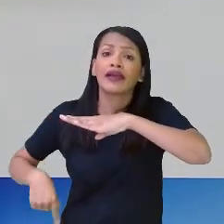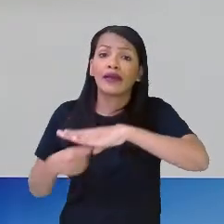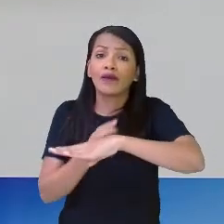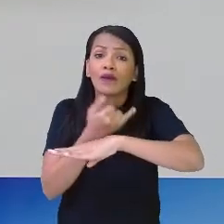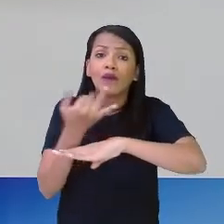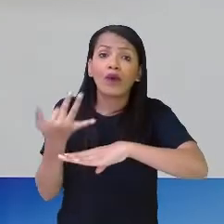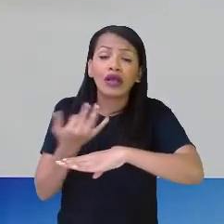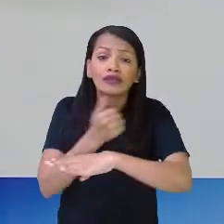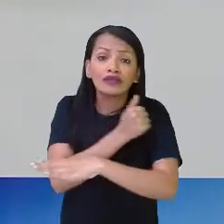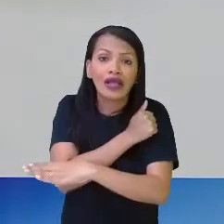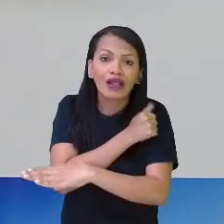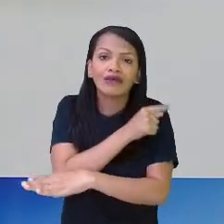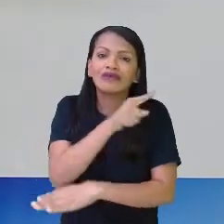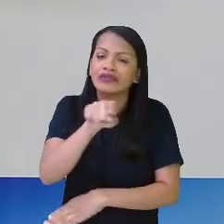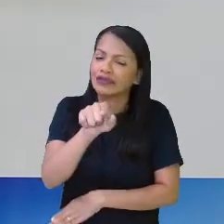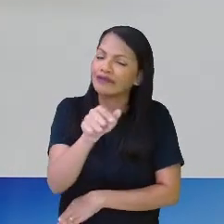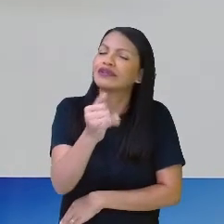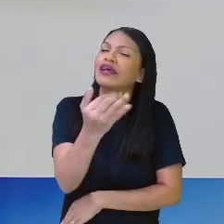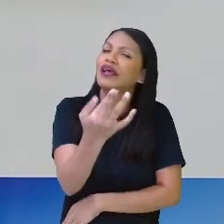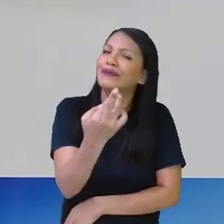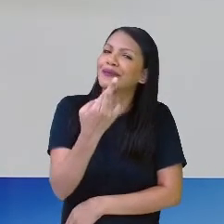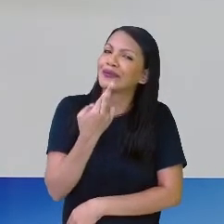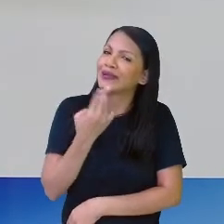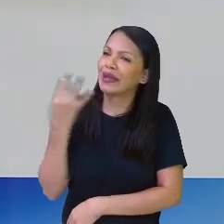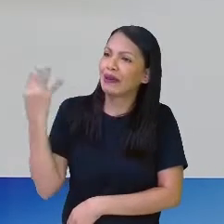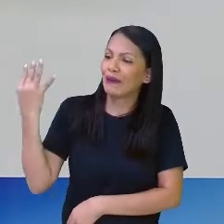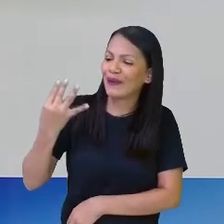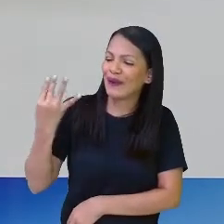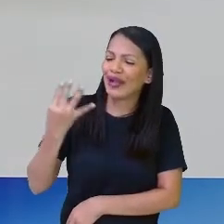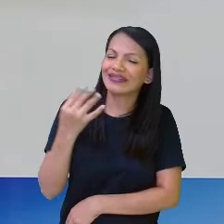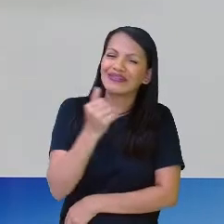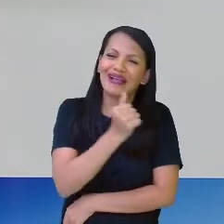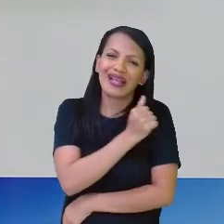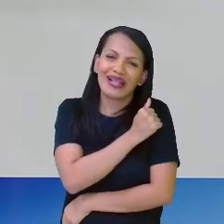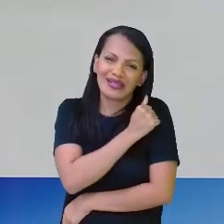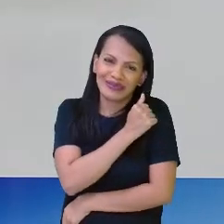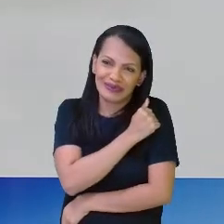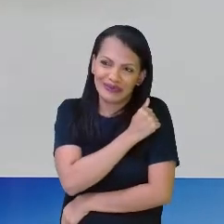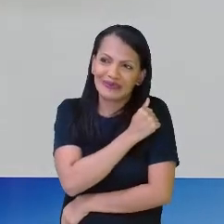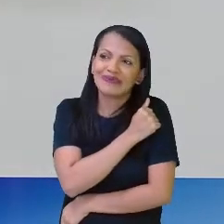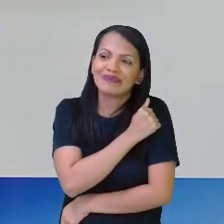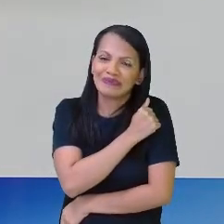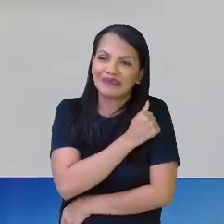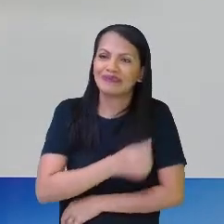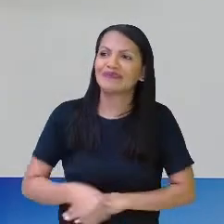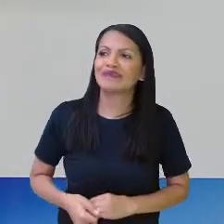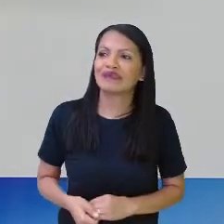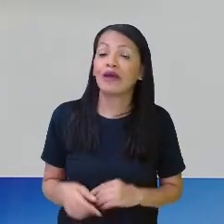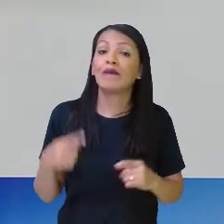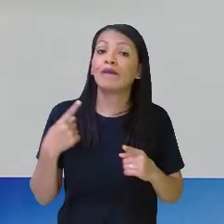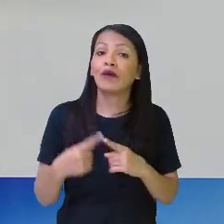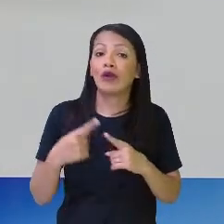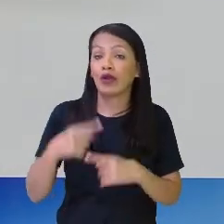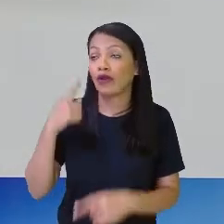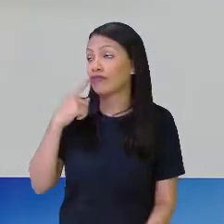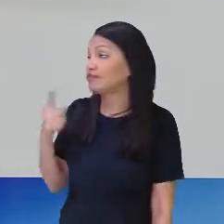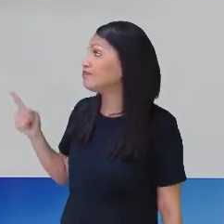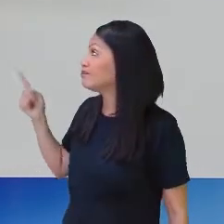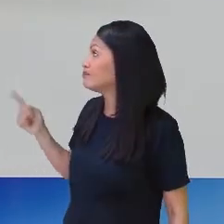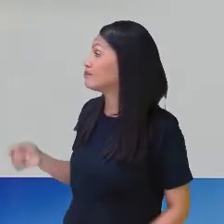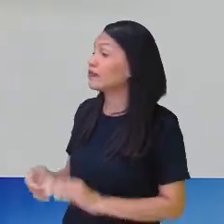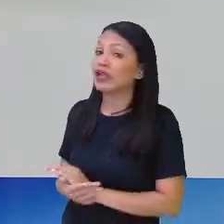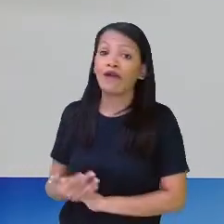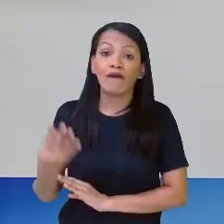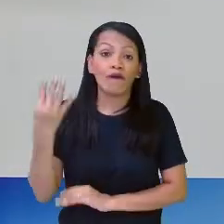Exatamente o que vocês me responderam, que são 4 estudantes. Porque aqui dentro deste